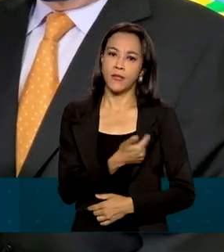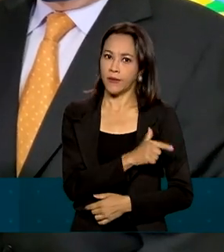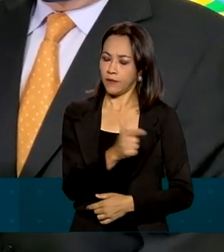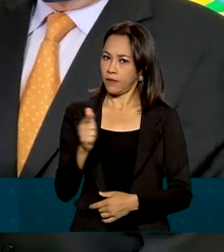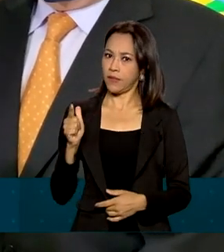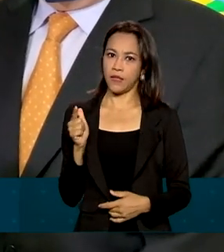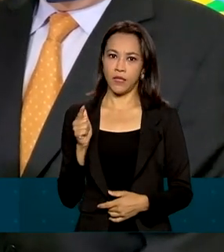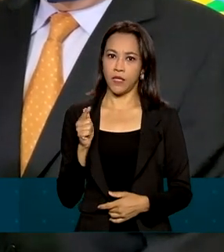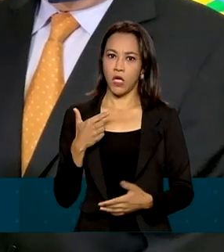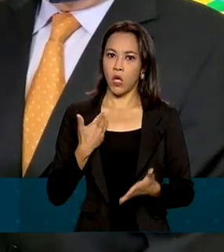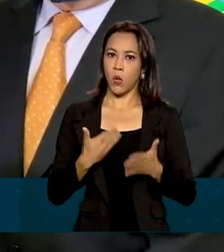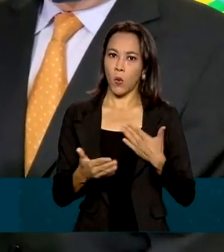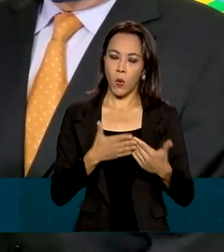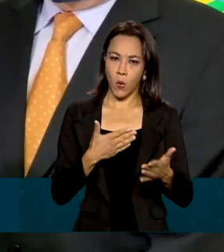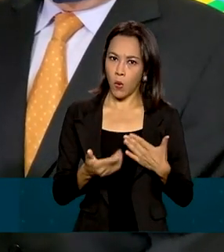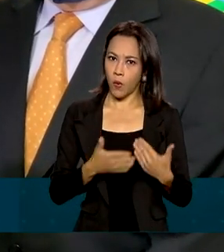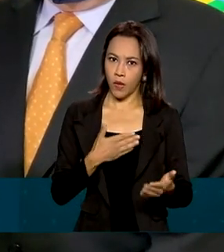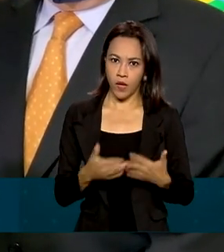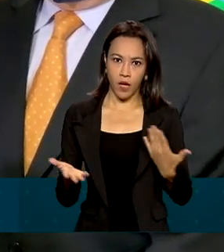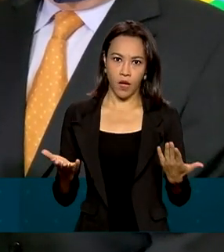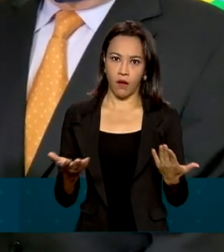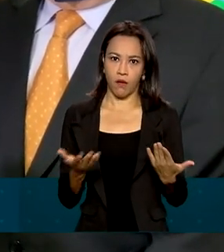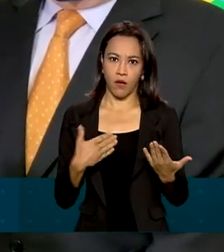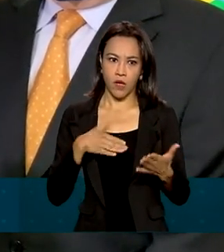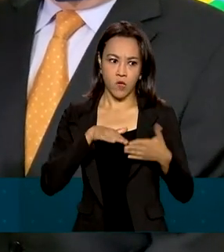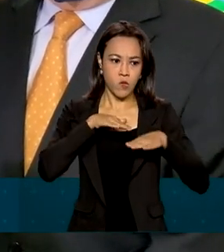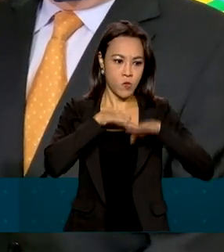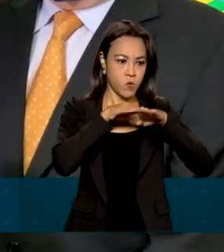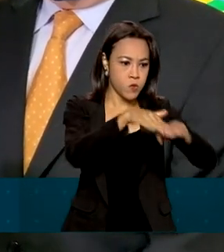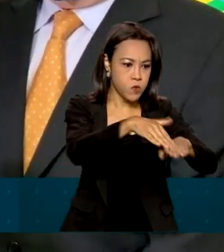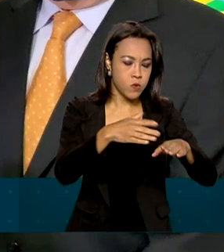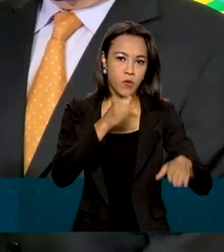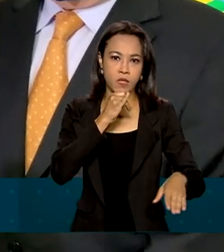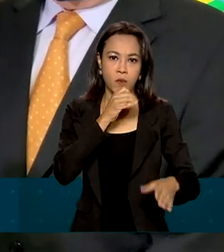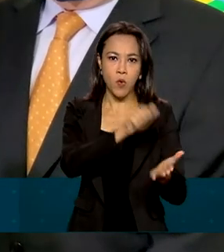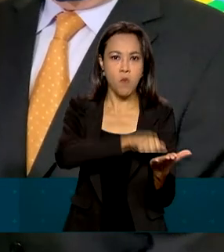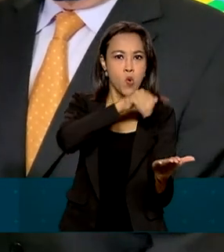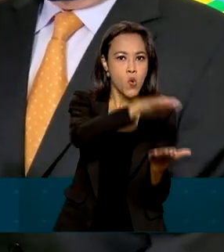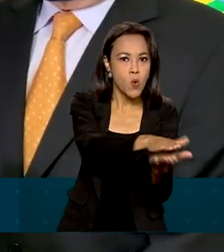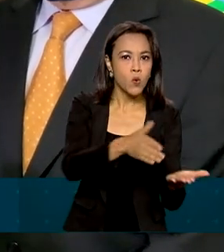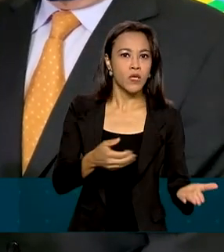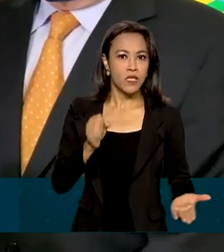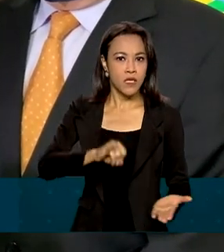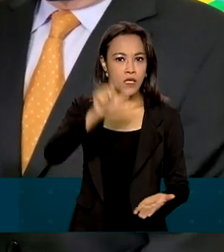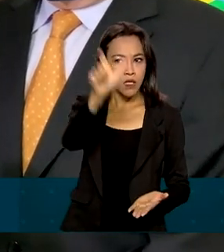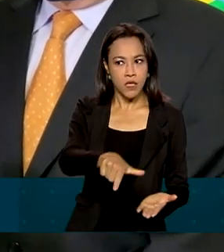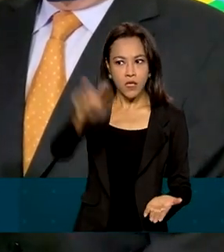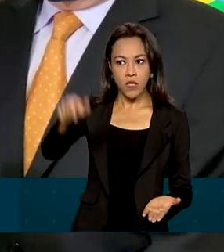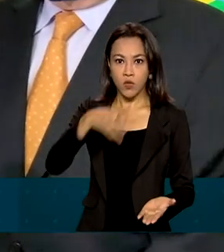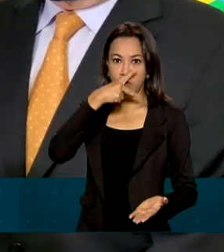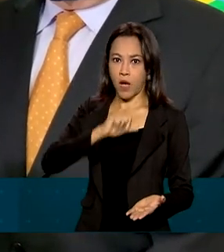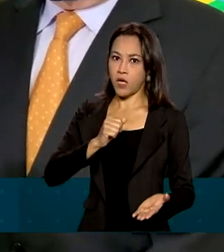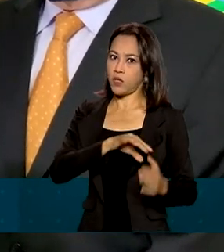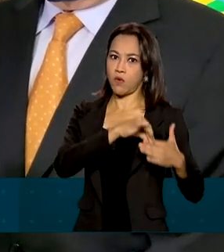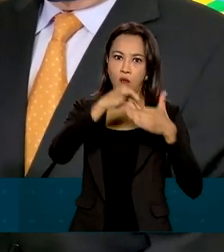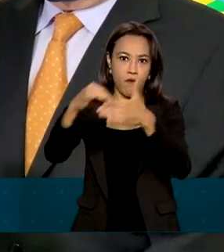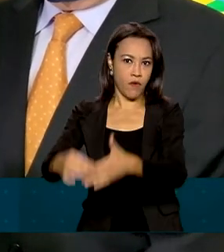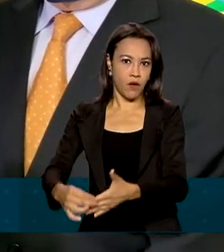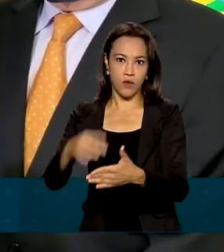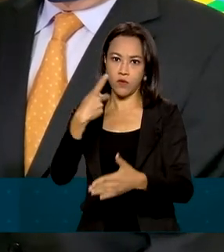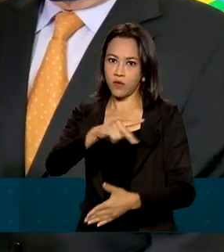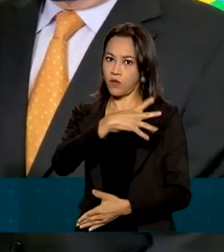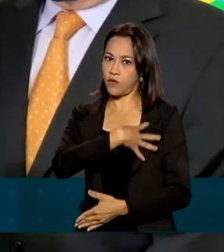qualquer medida coercitiva, como multas, por exemplo, junto aos pais que, porventura, não vacinarem seus filhos